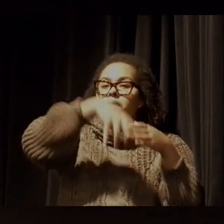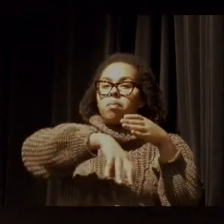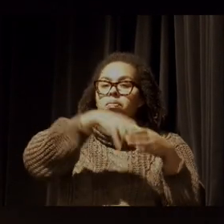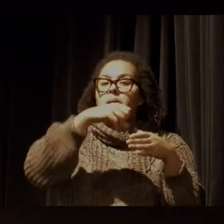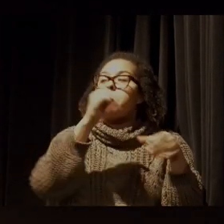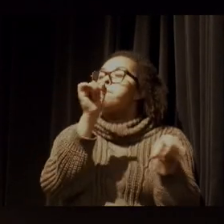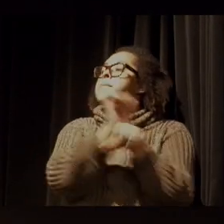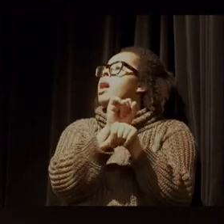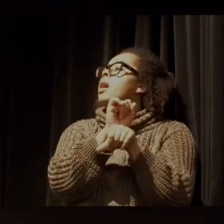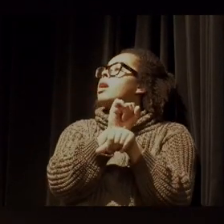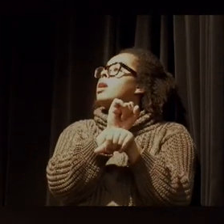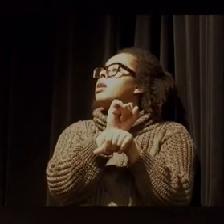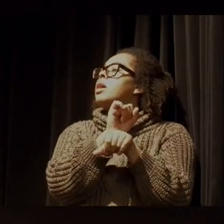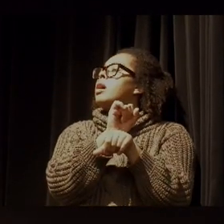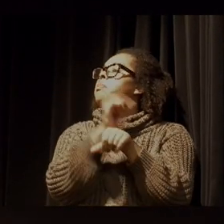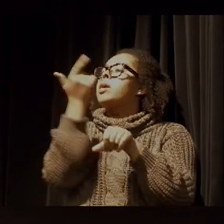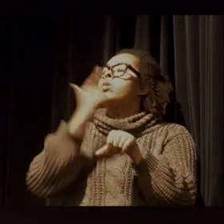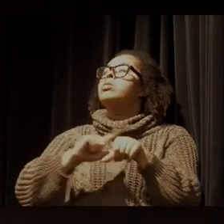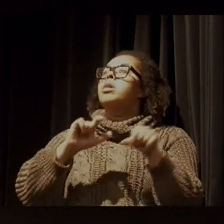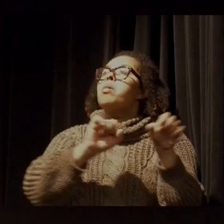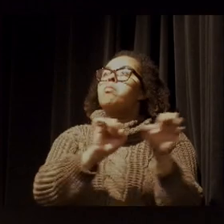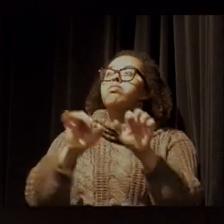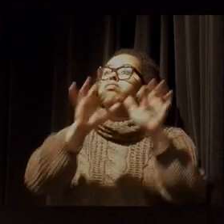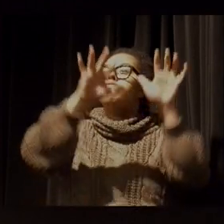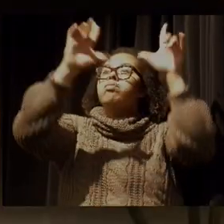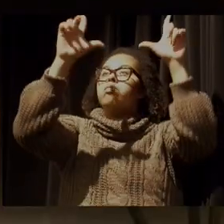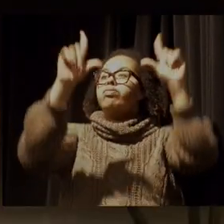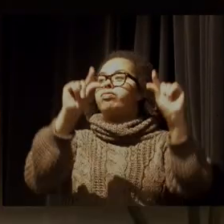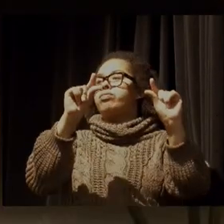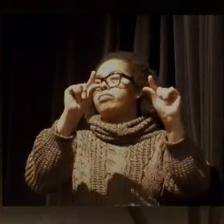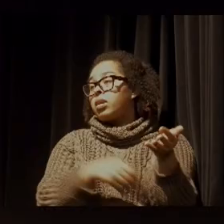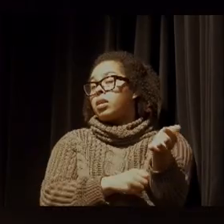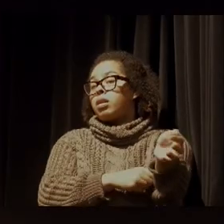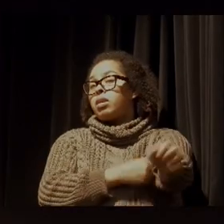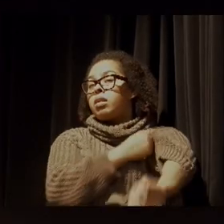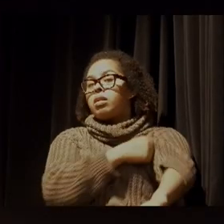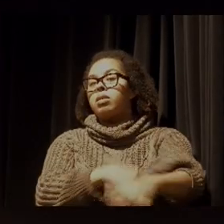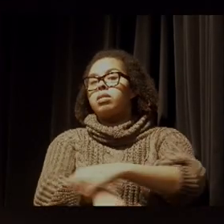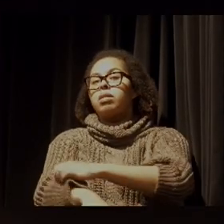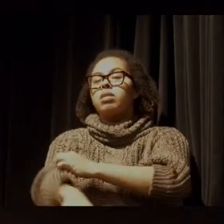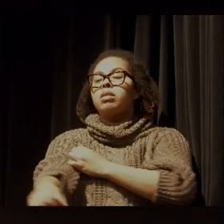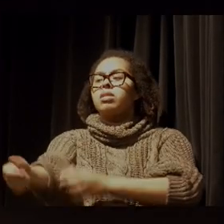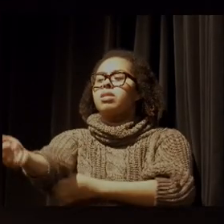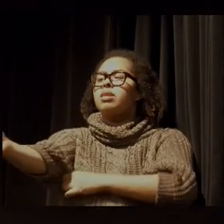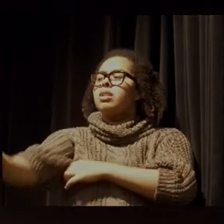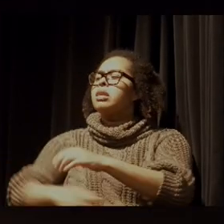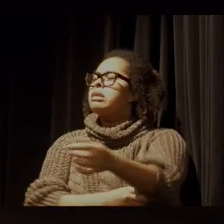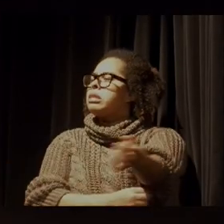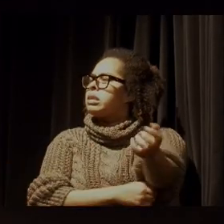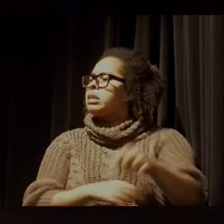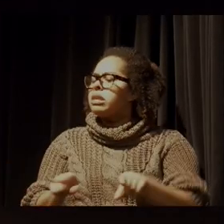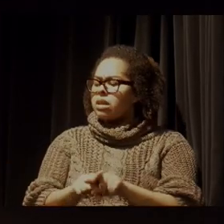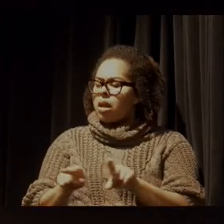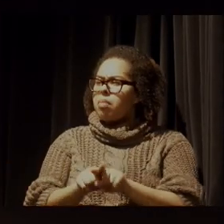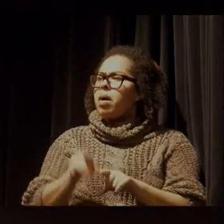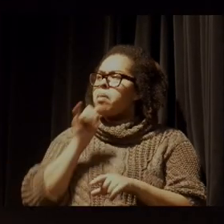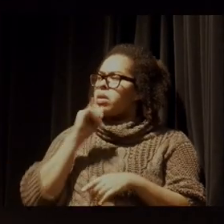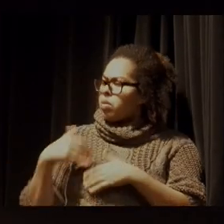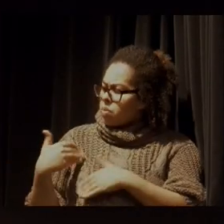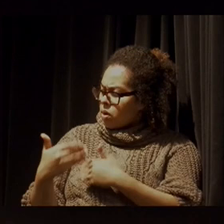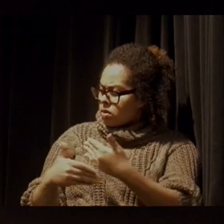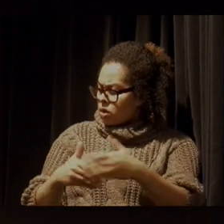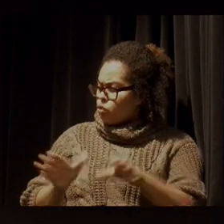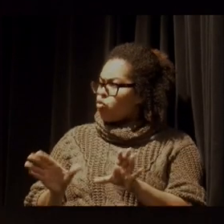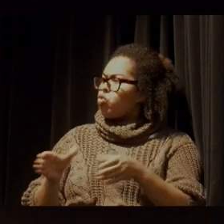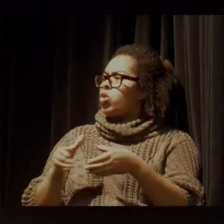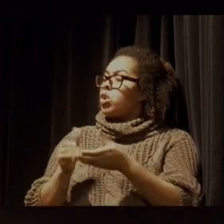contribuição na redução de emissões de gases de combustível fóssil? Mesmo o processo coletivo, ele parte